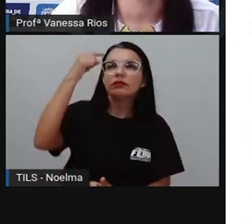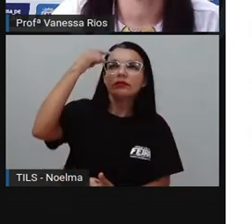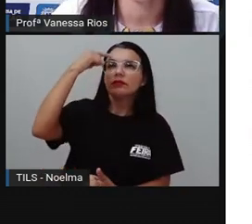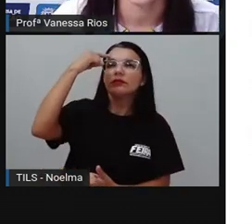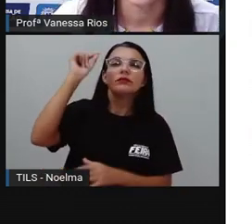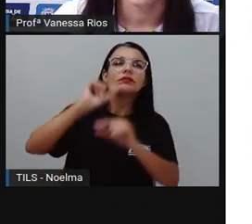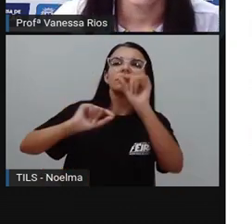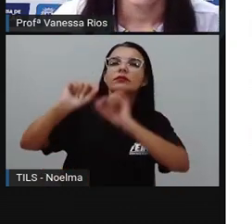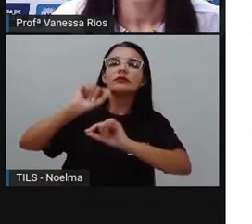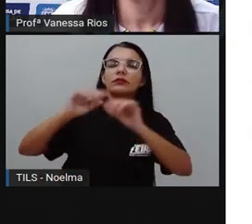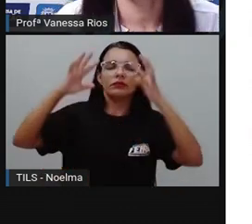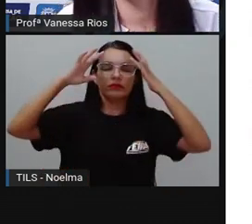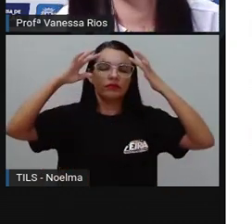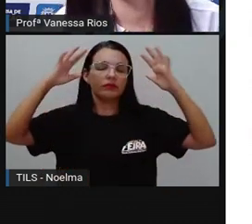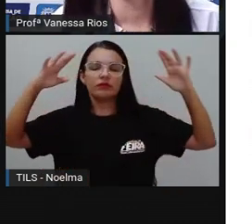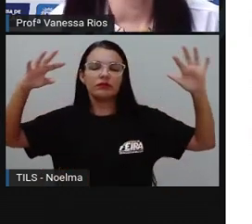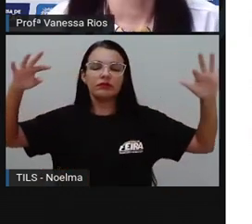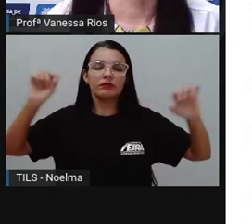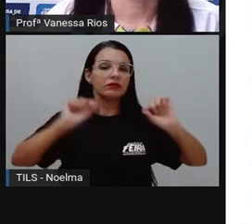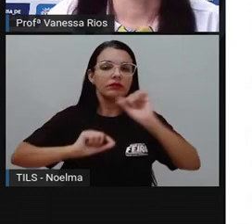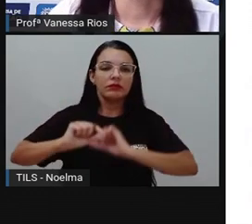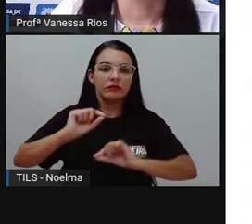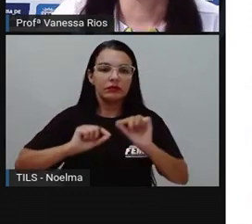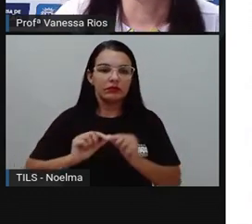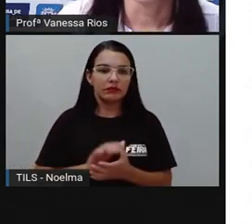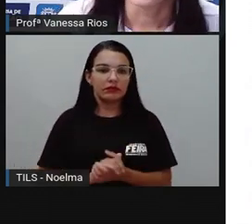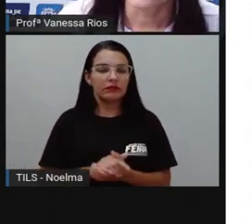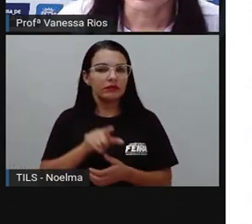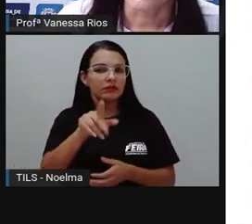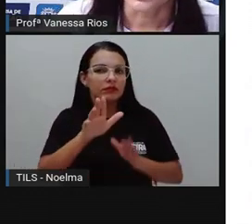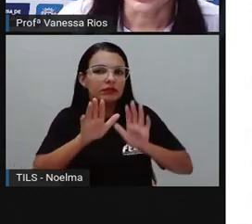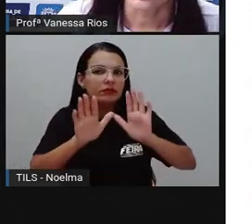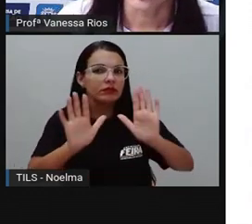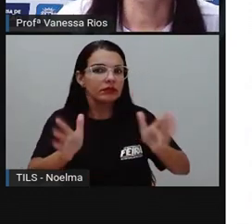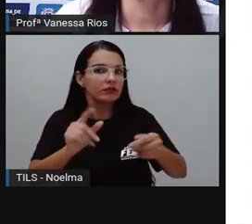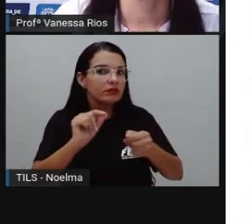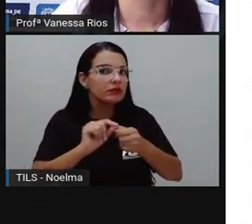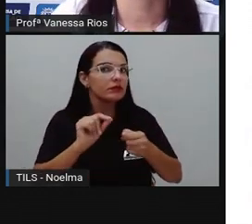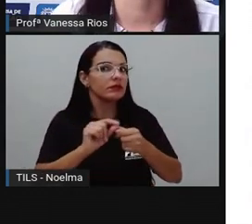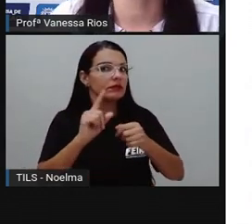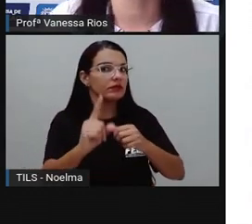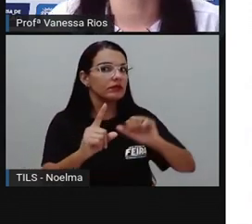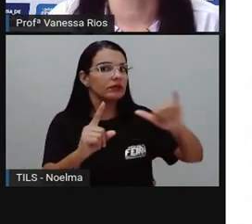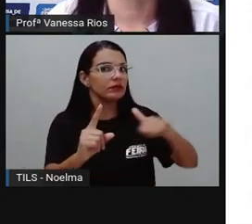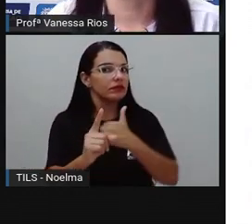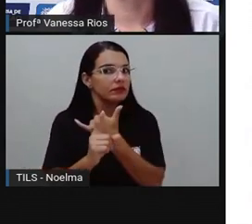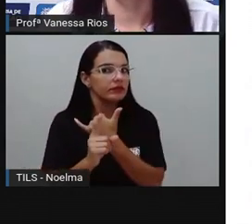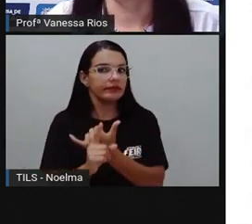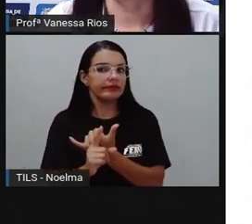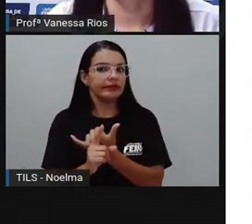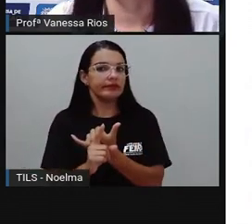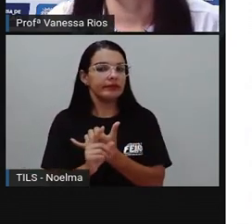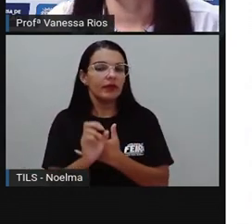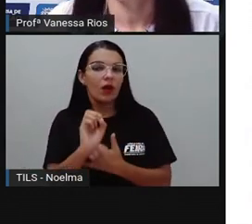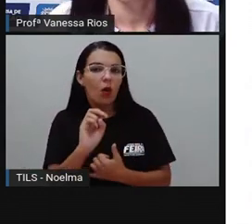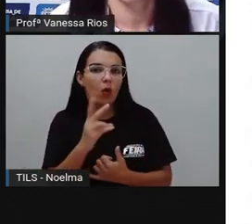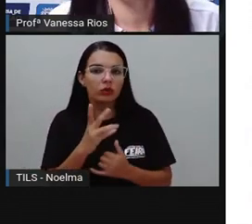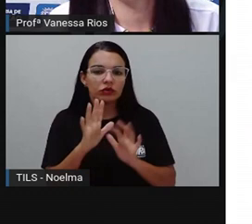refletir? Você já cometeu bullying com alguém? Ou já foi vítima do bullying?